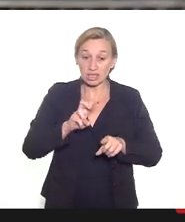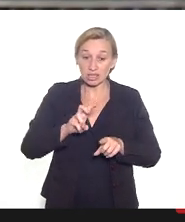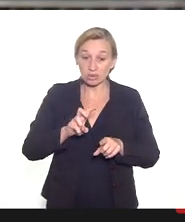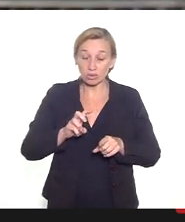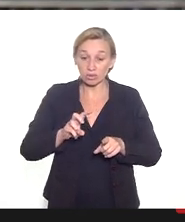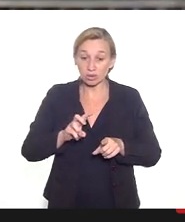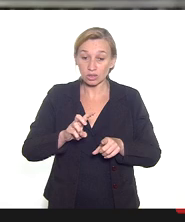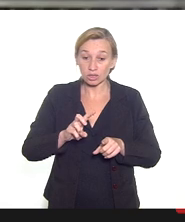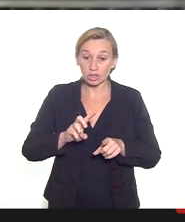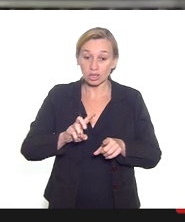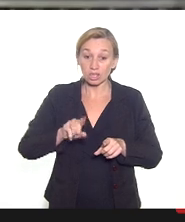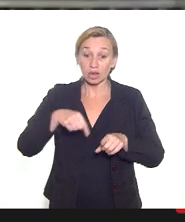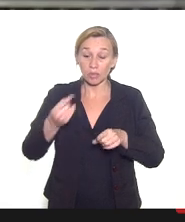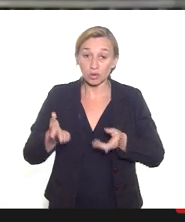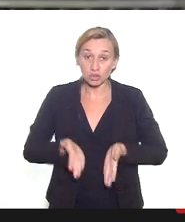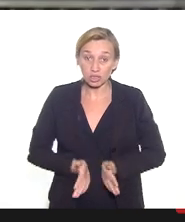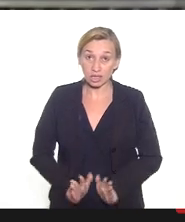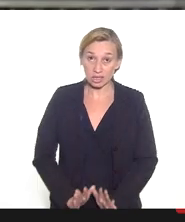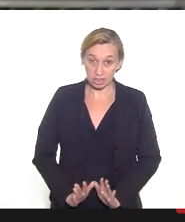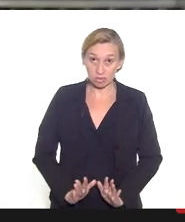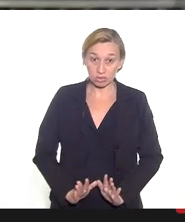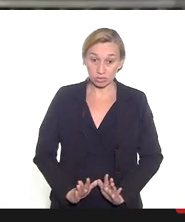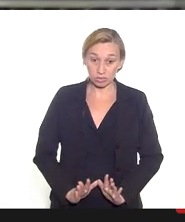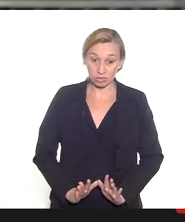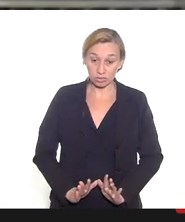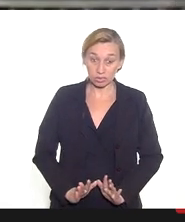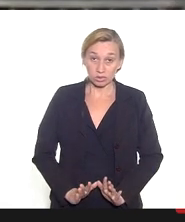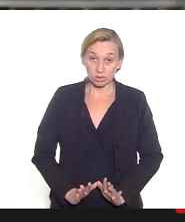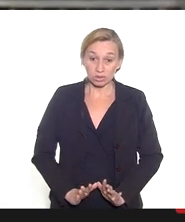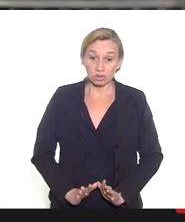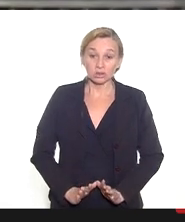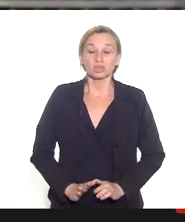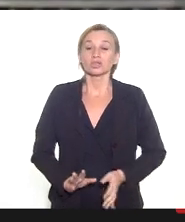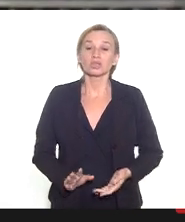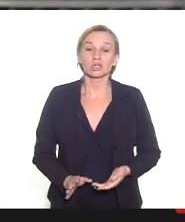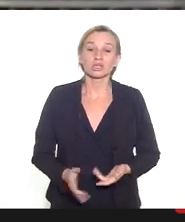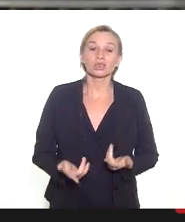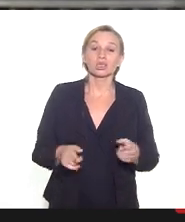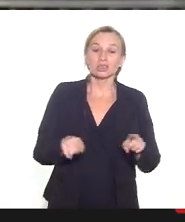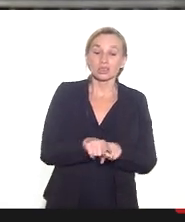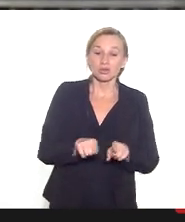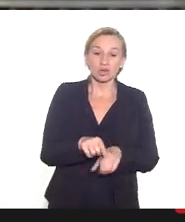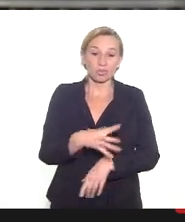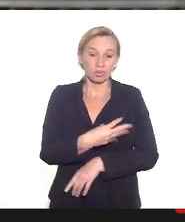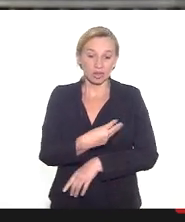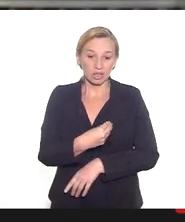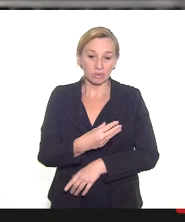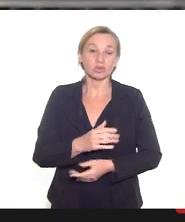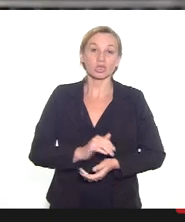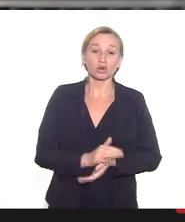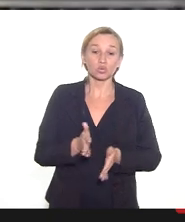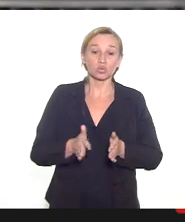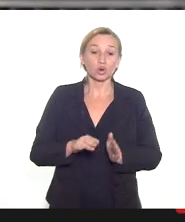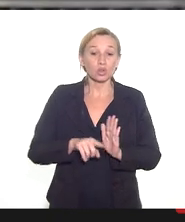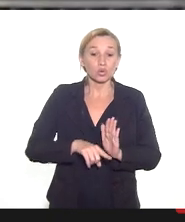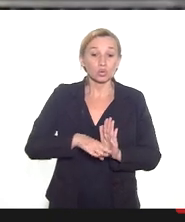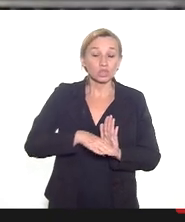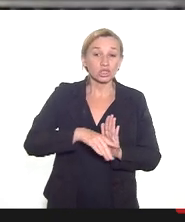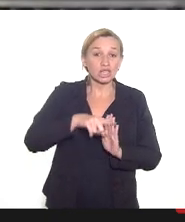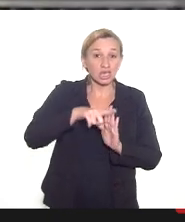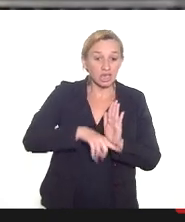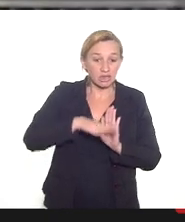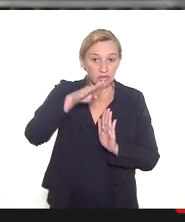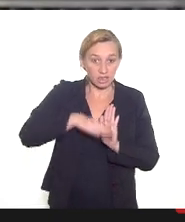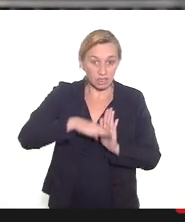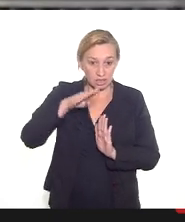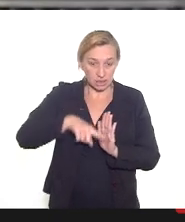apresentando uma preocupação muito grande, principalmente diante da evolução da mortalidade materna, os níveis elevados que